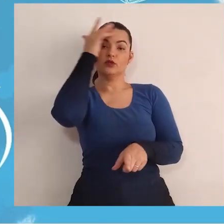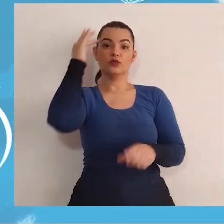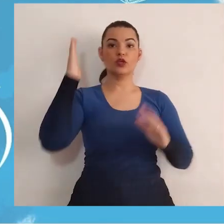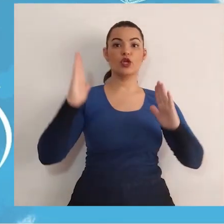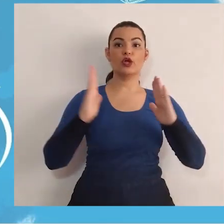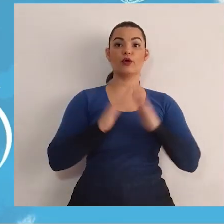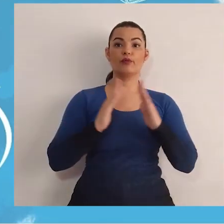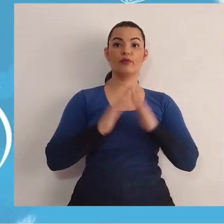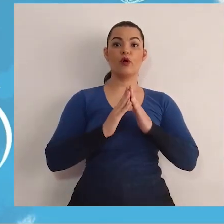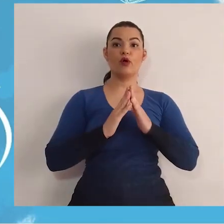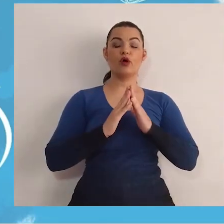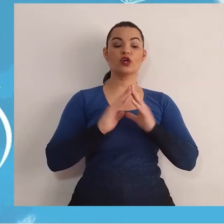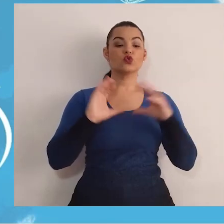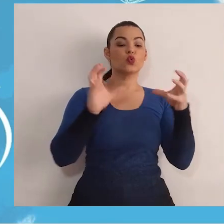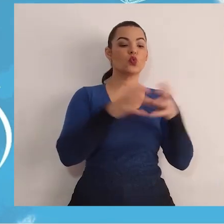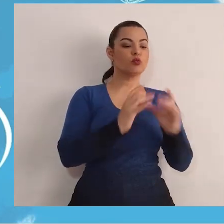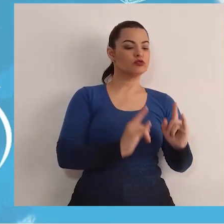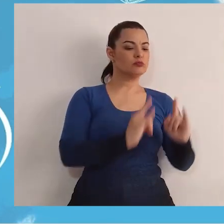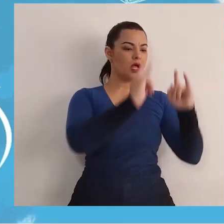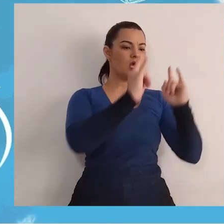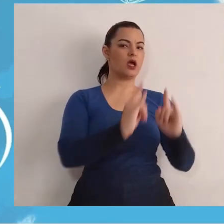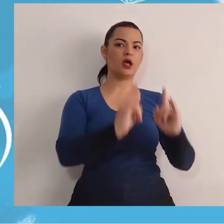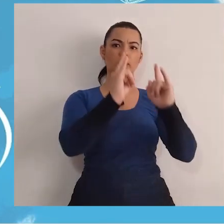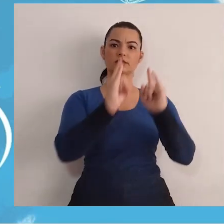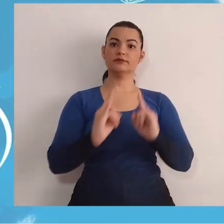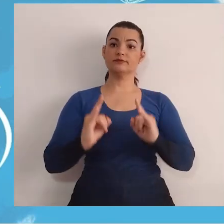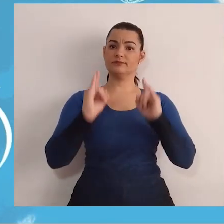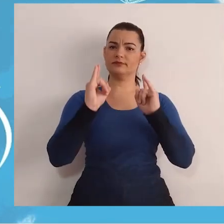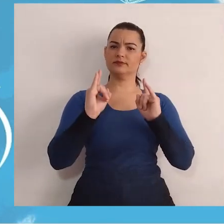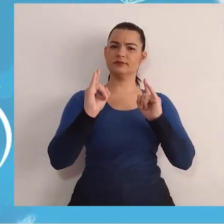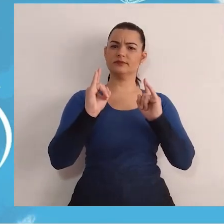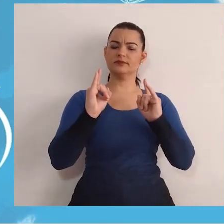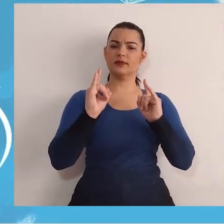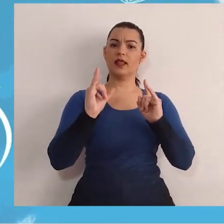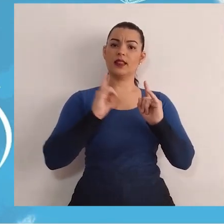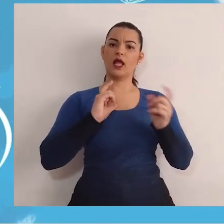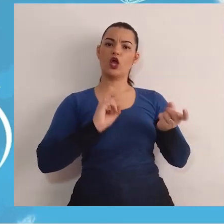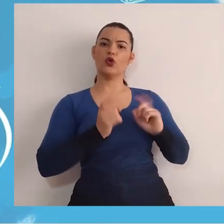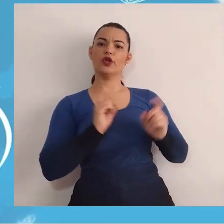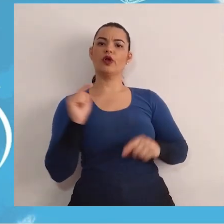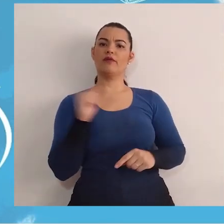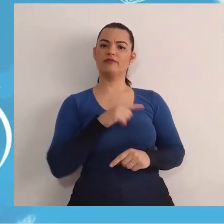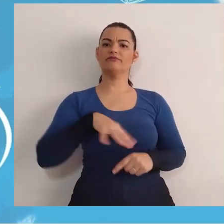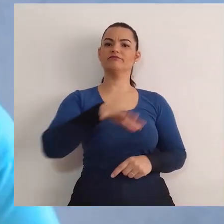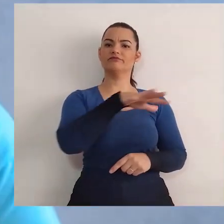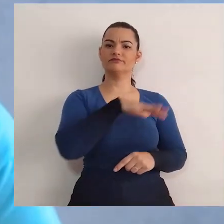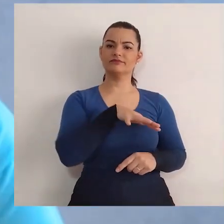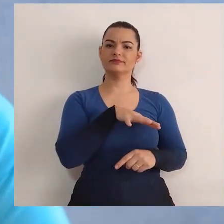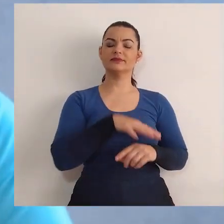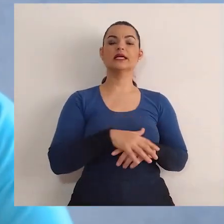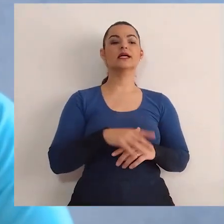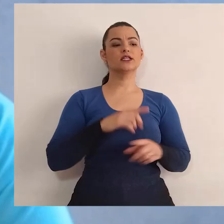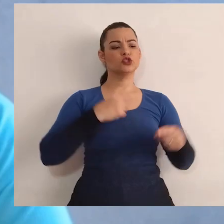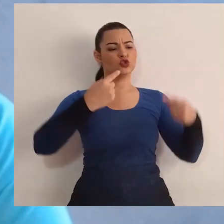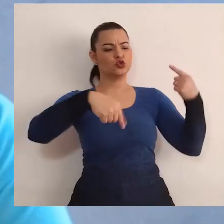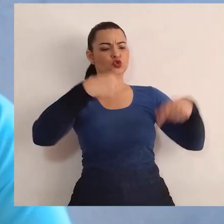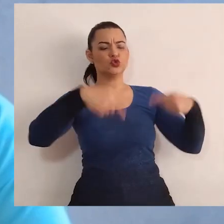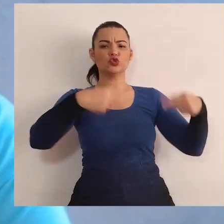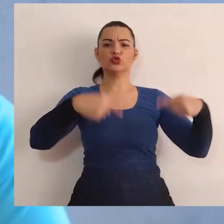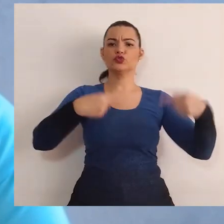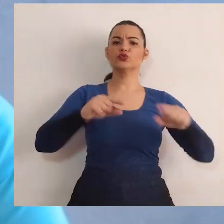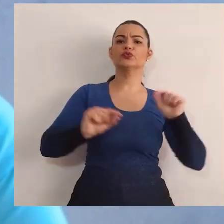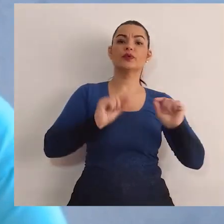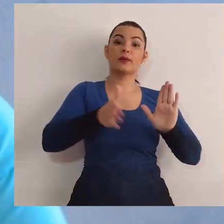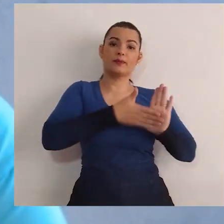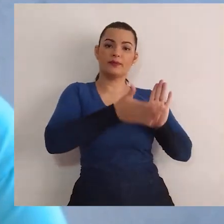Temos ainda quem mora em condomínio, quem mora em prédio, tem a reunião de condomínio. Nessas reuniões de